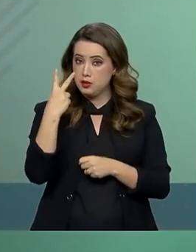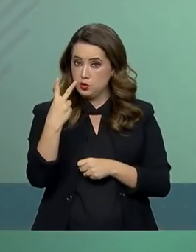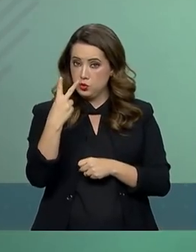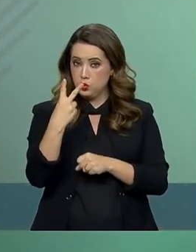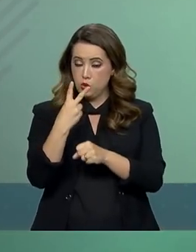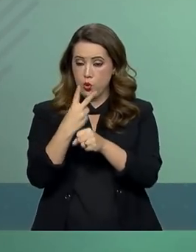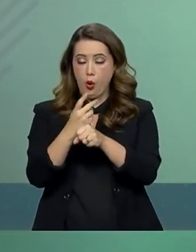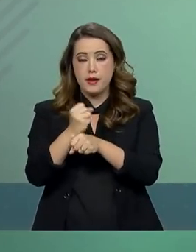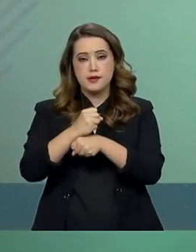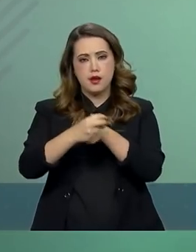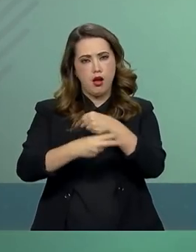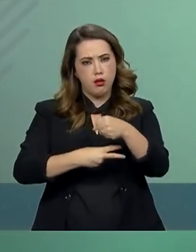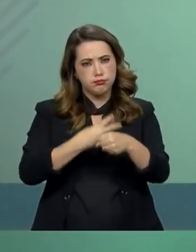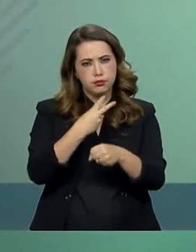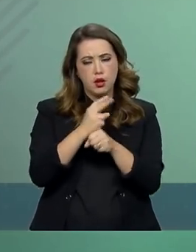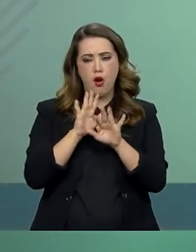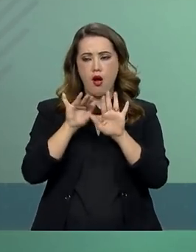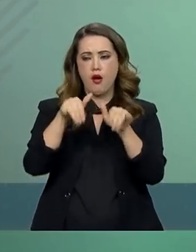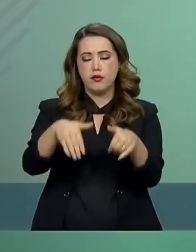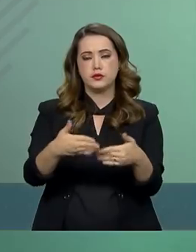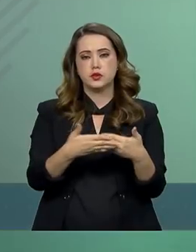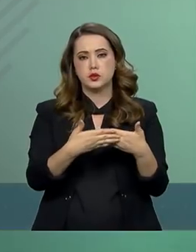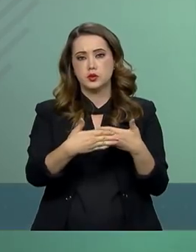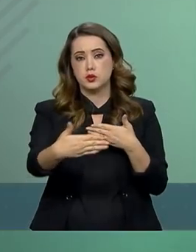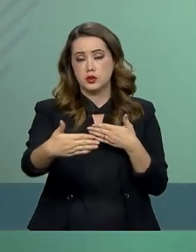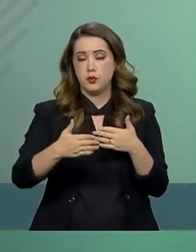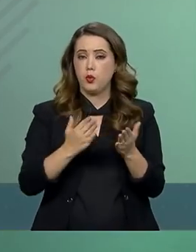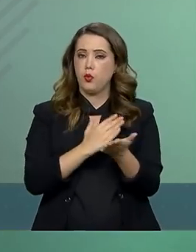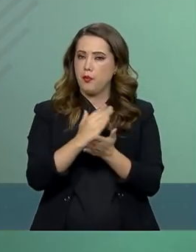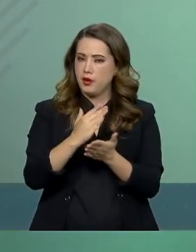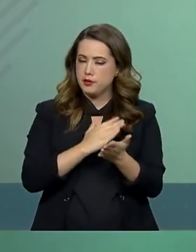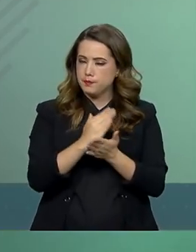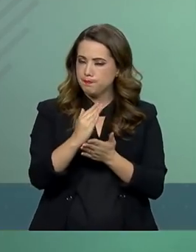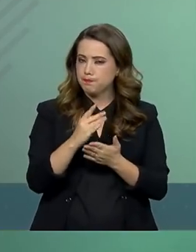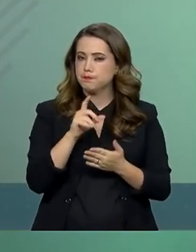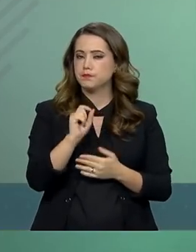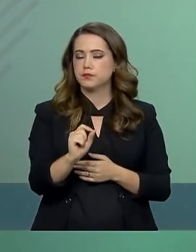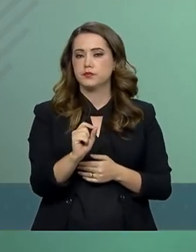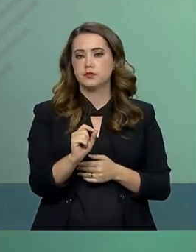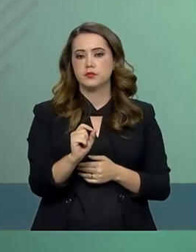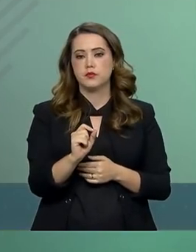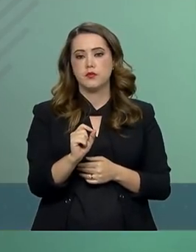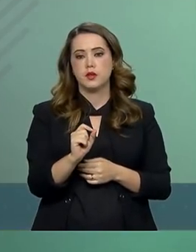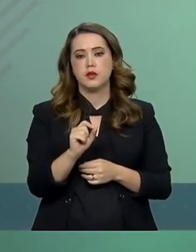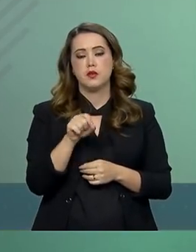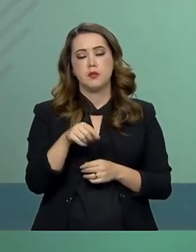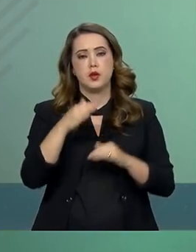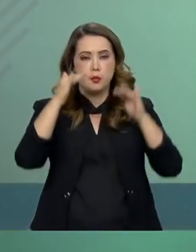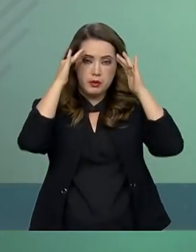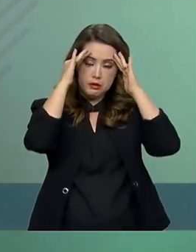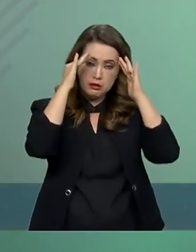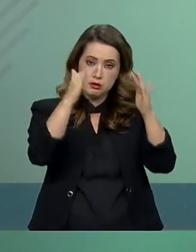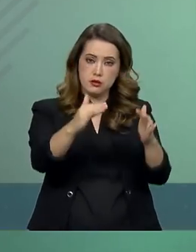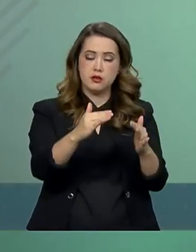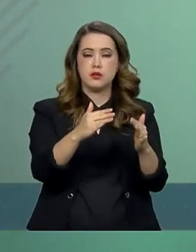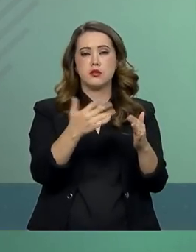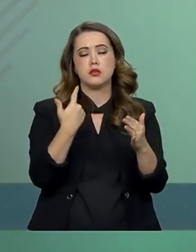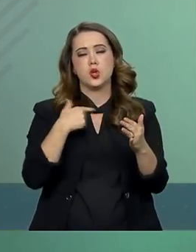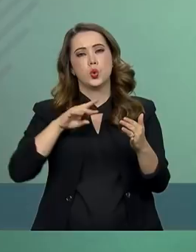subsequentes ao término do prazo inicialmente previsto a fim de cumprir com as